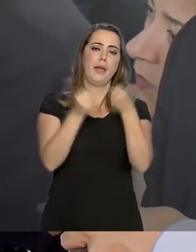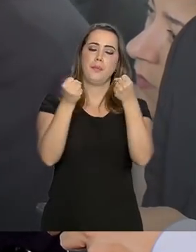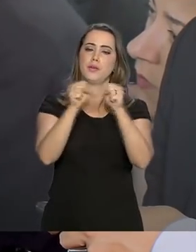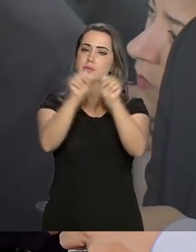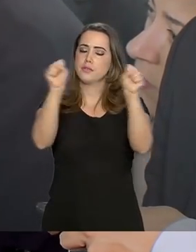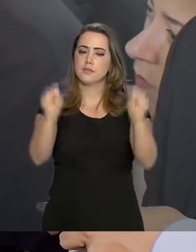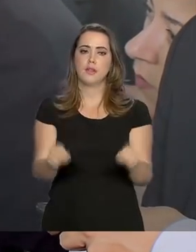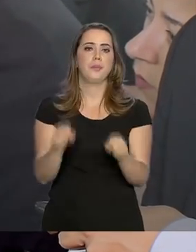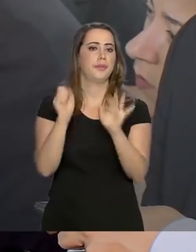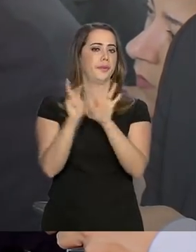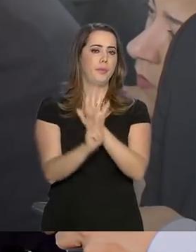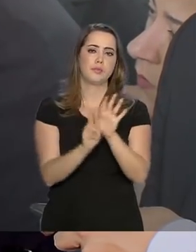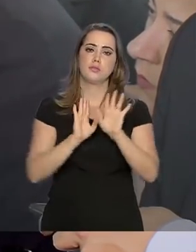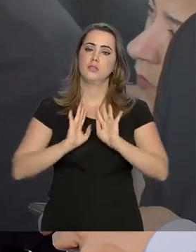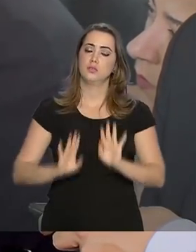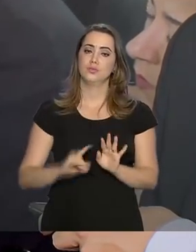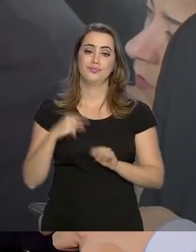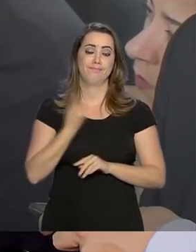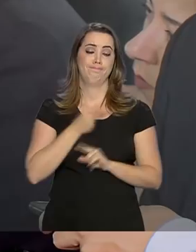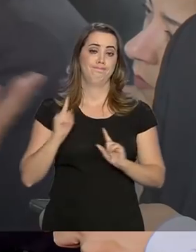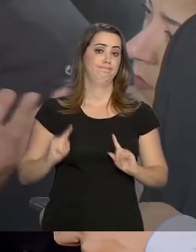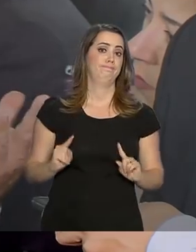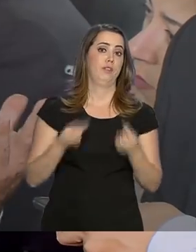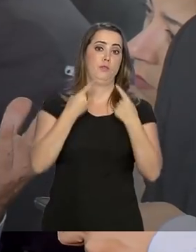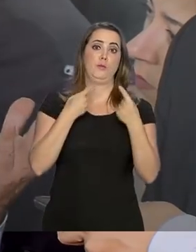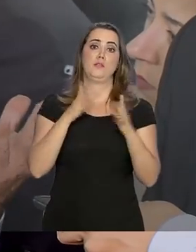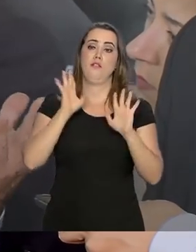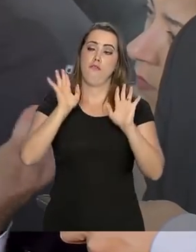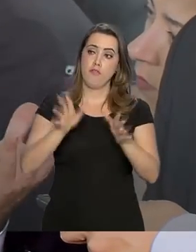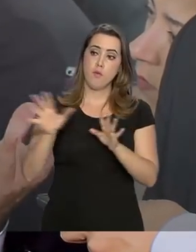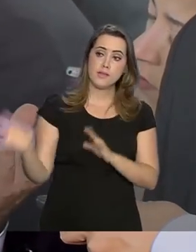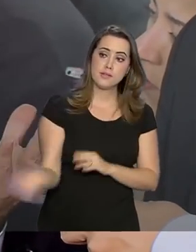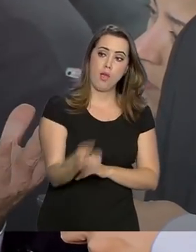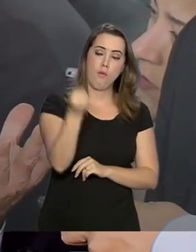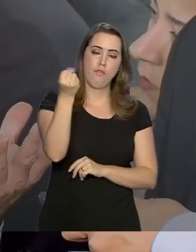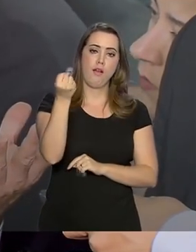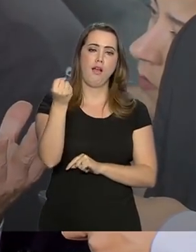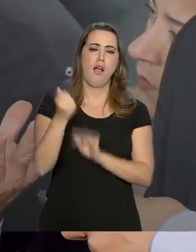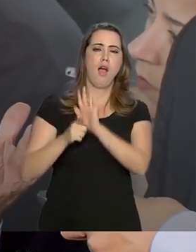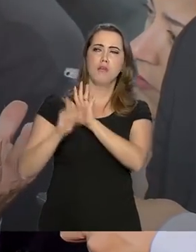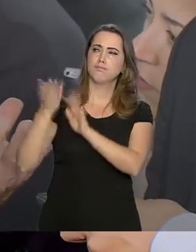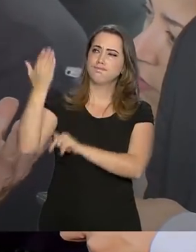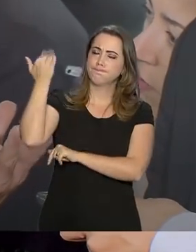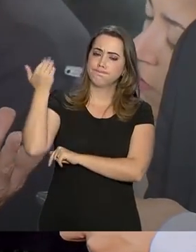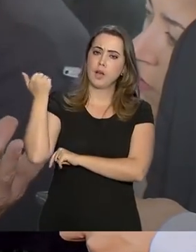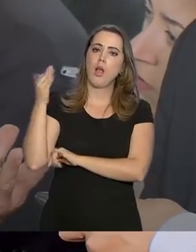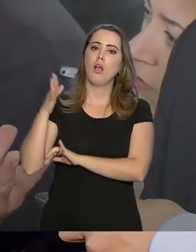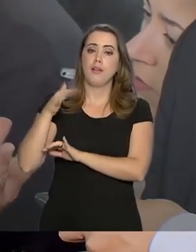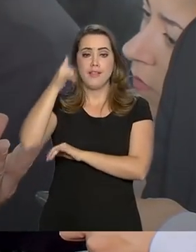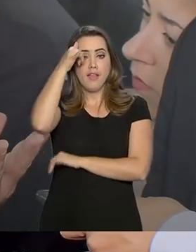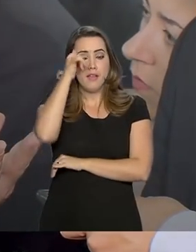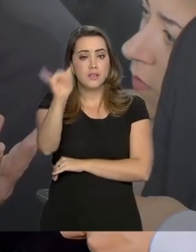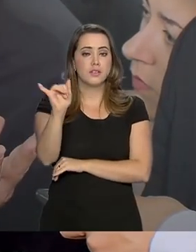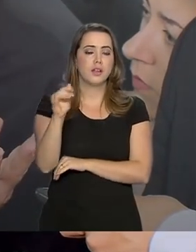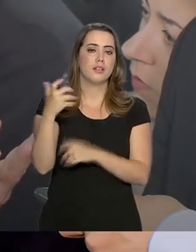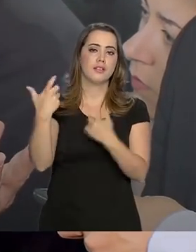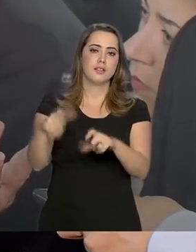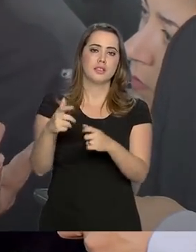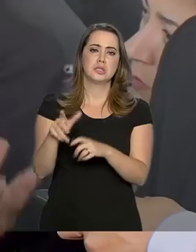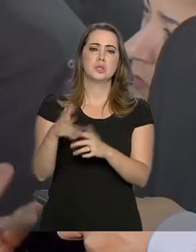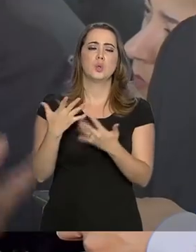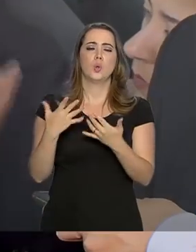Então o nosso desafio é não só salvar a Previdência antiga, como impedir que ela seja um mecanismo